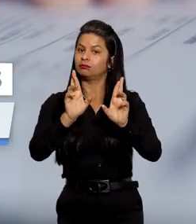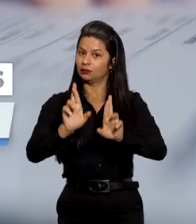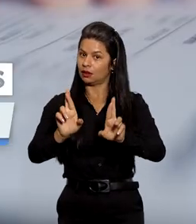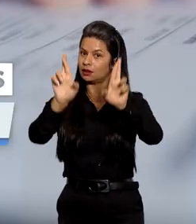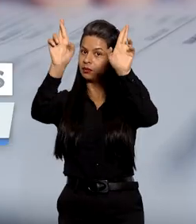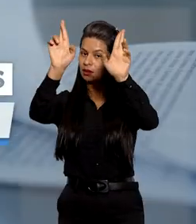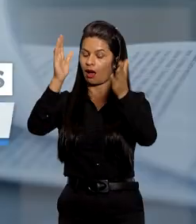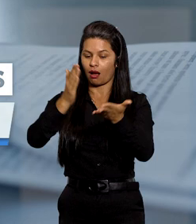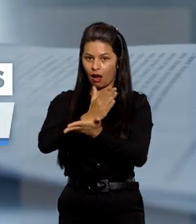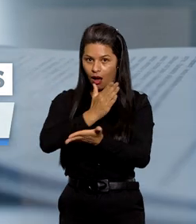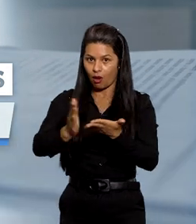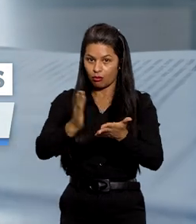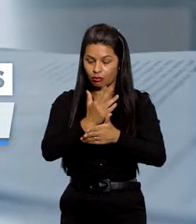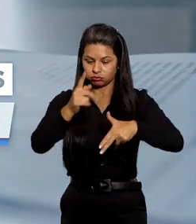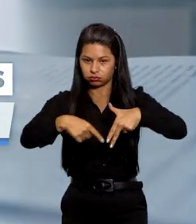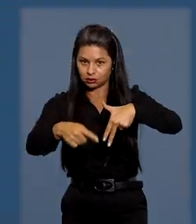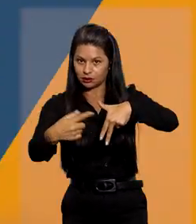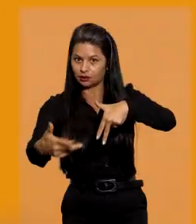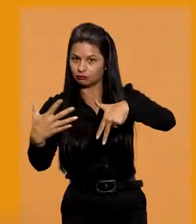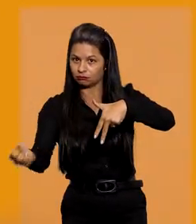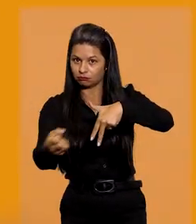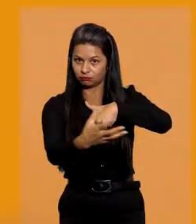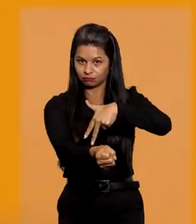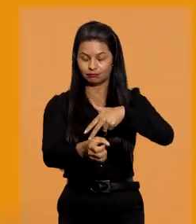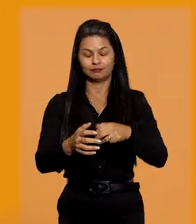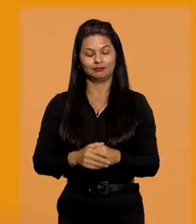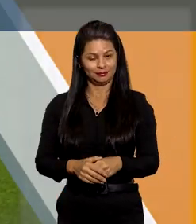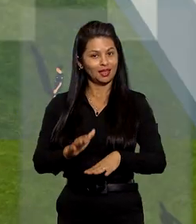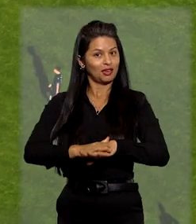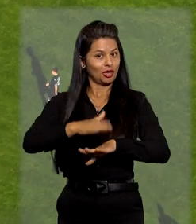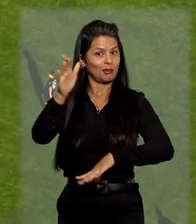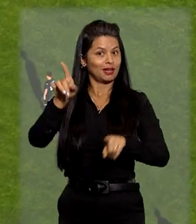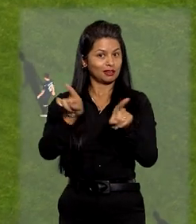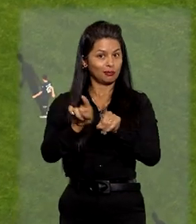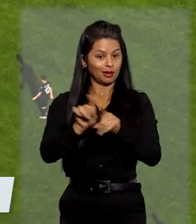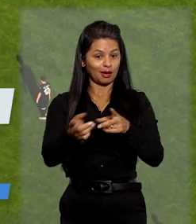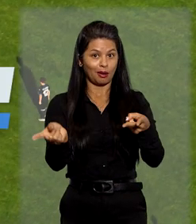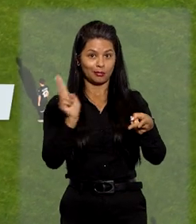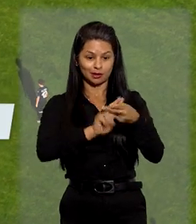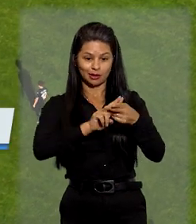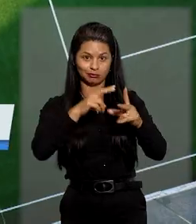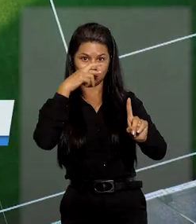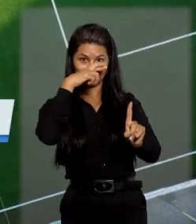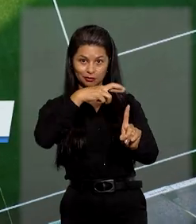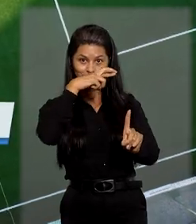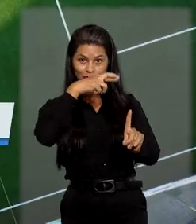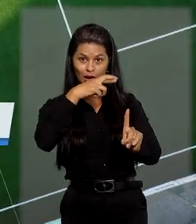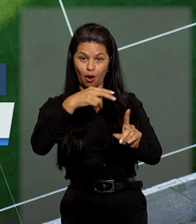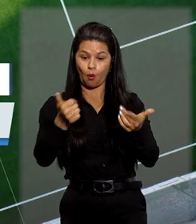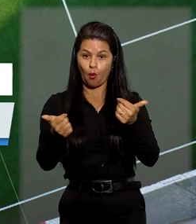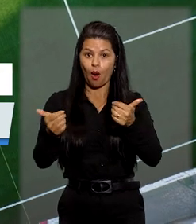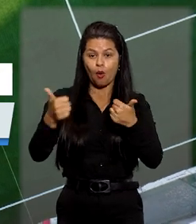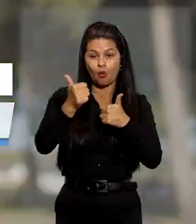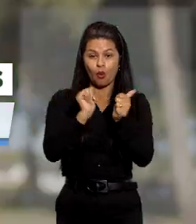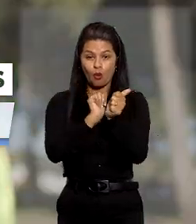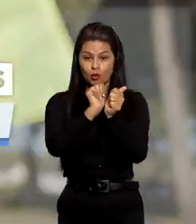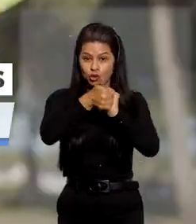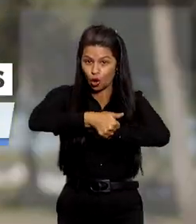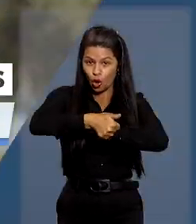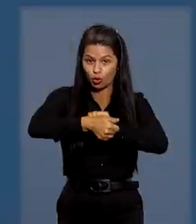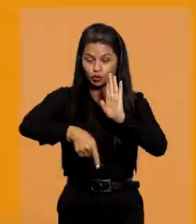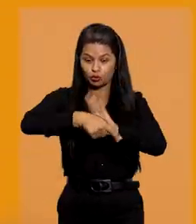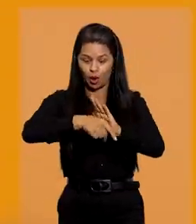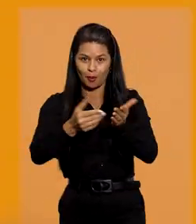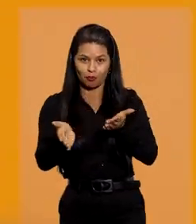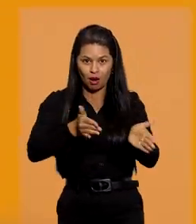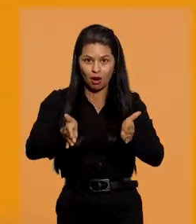respeite a parte dos herdeiros necessários. E mais, mantida prisão de investigado em esquema de manipulação de resultados